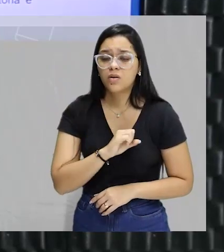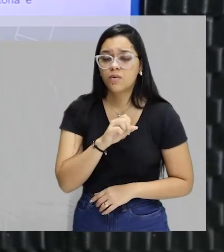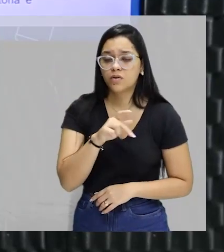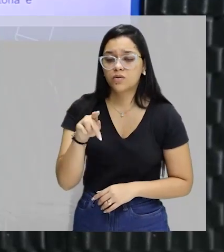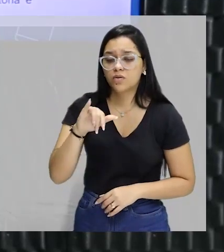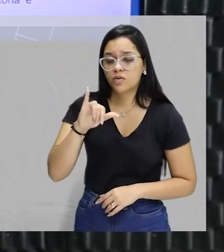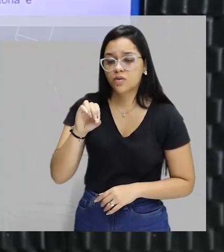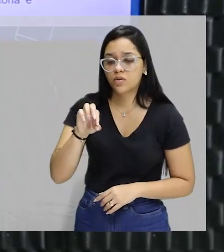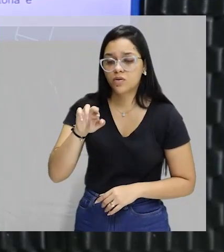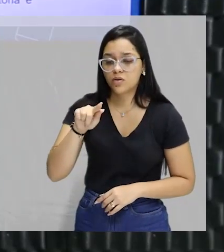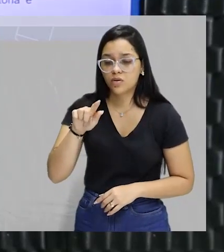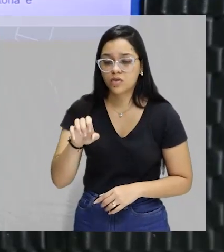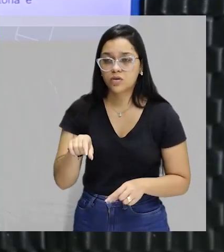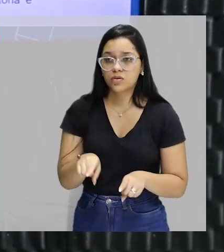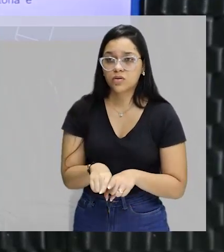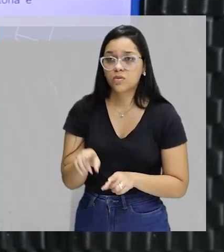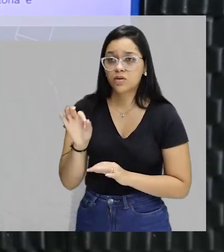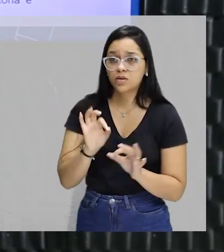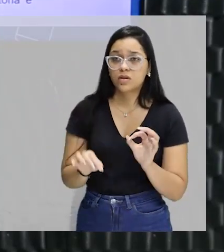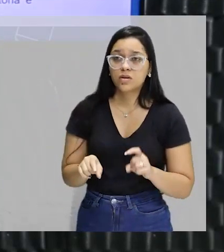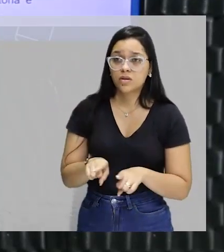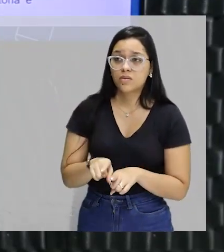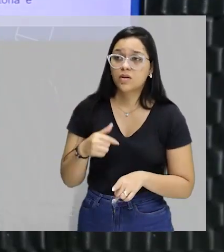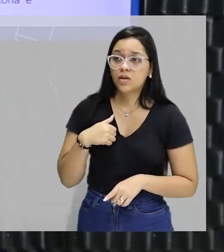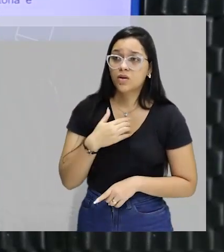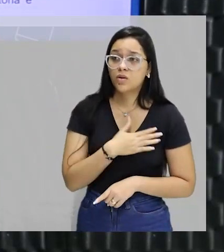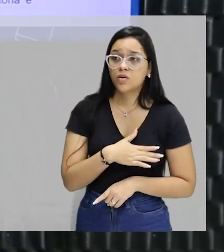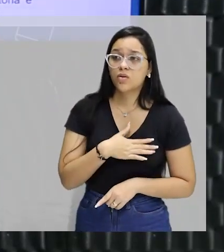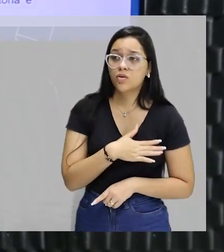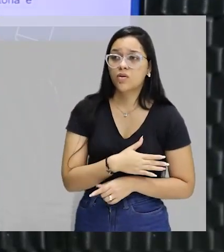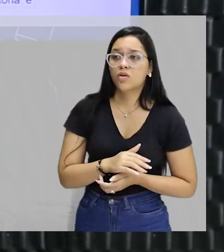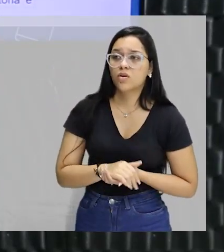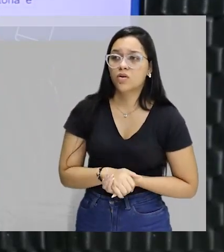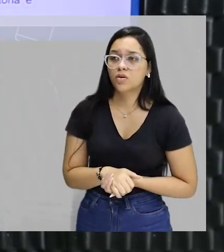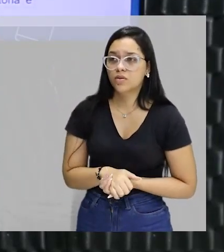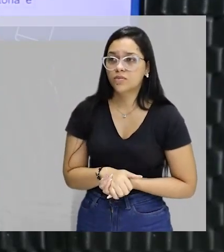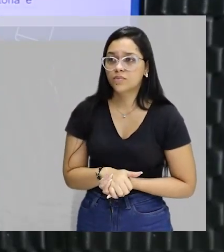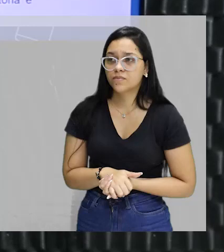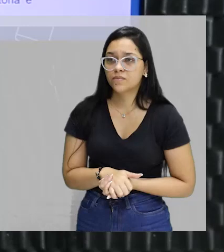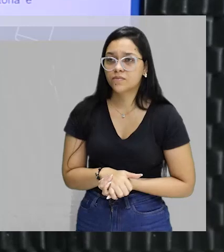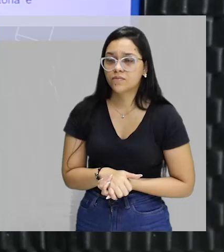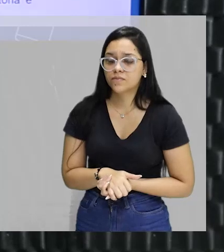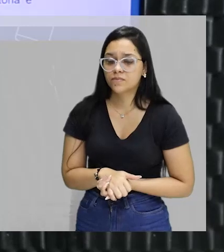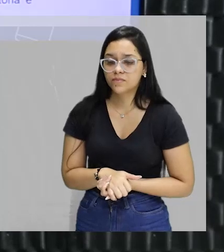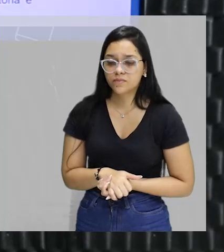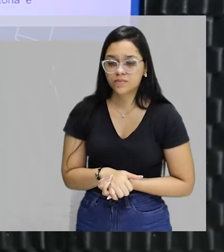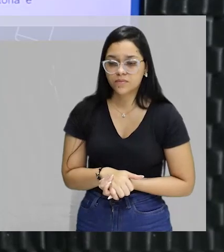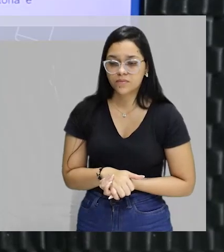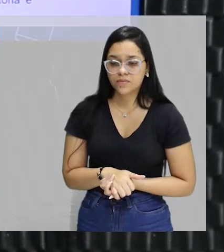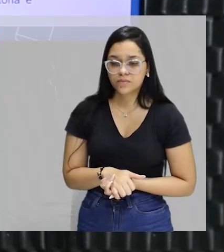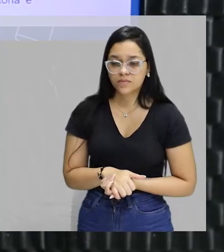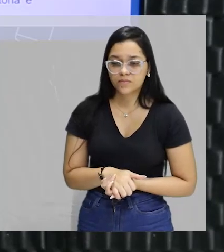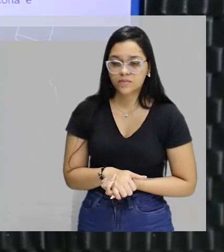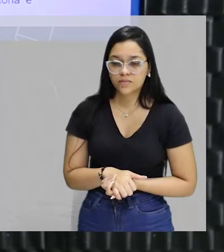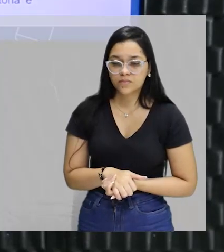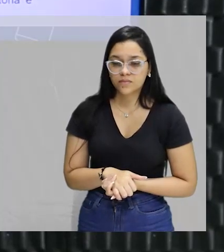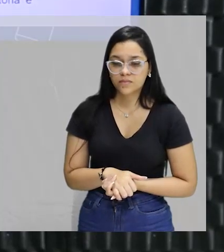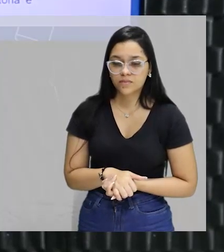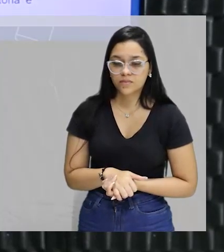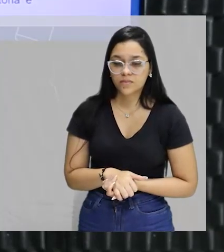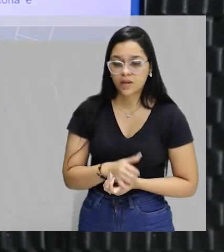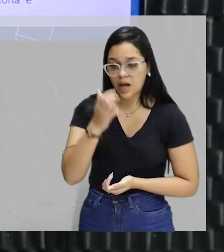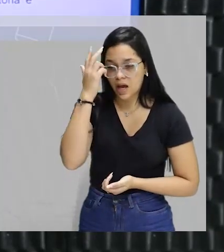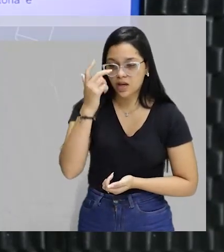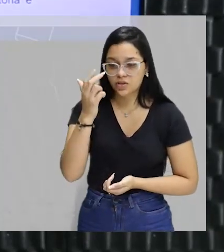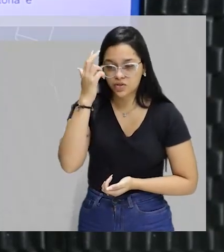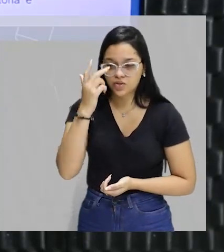Jorge Milto, que vai montar uma das obras dele, que também eu gosto demais. Chama-se Cadê Dominice? A História é uma